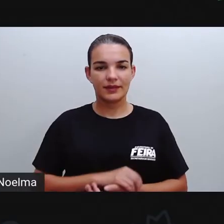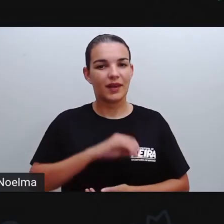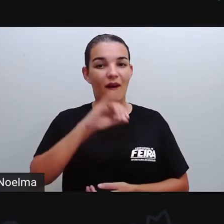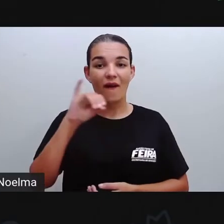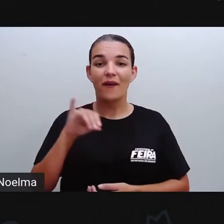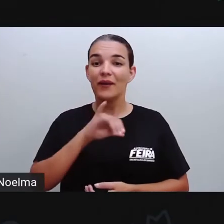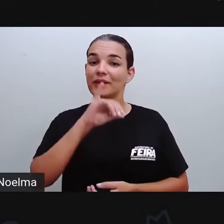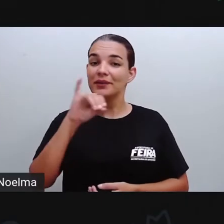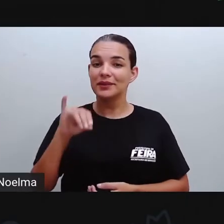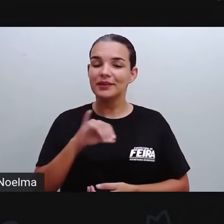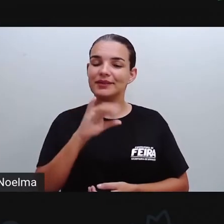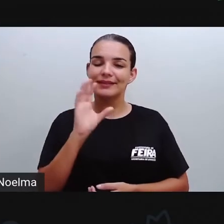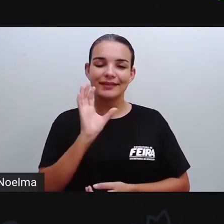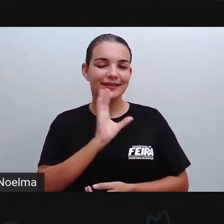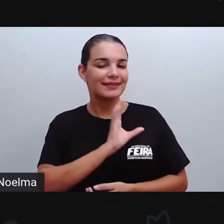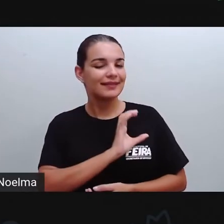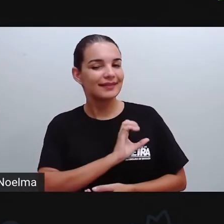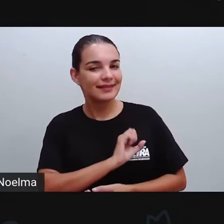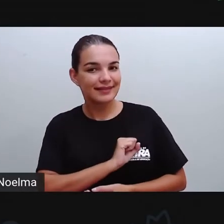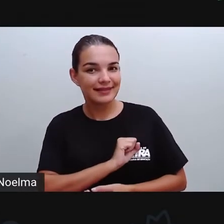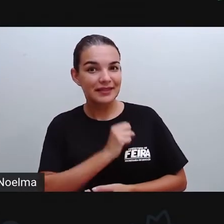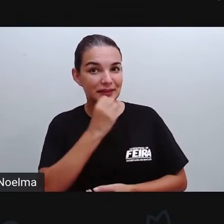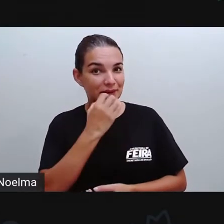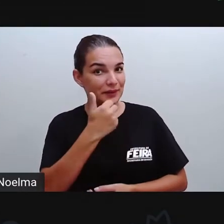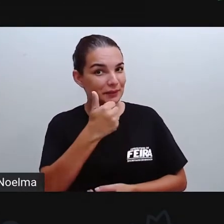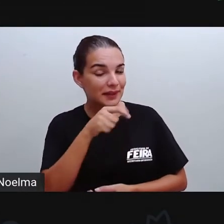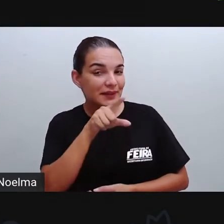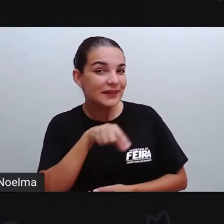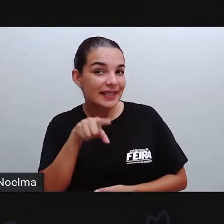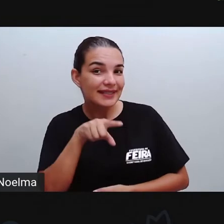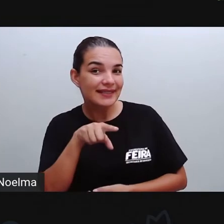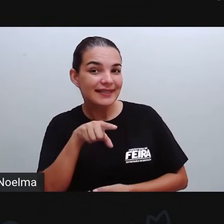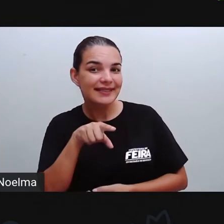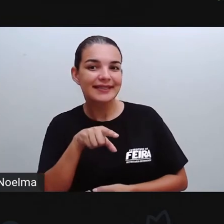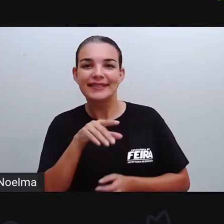Olá, meus amores! E aí, tudo bem com vocês?